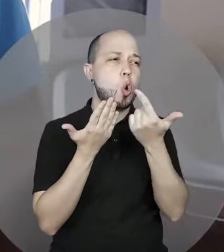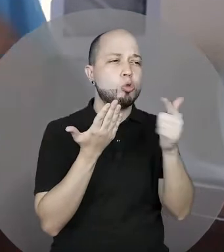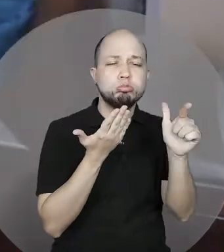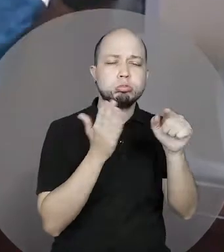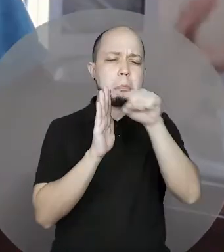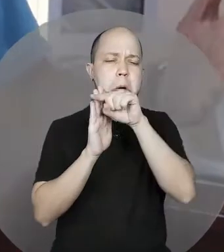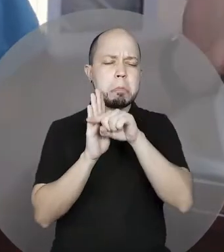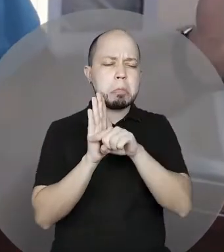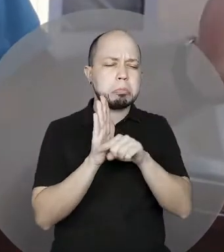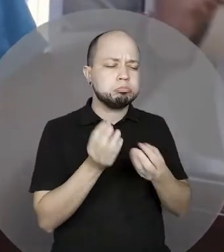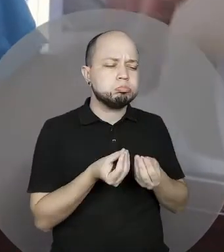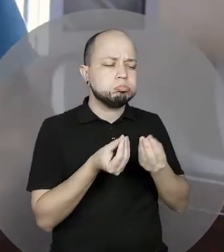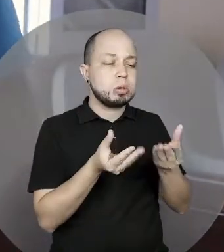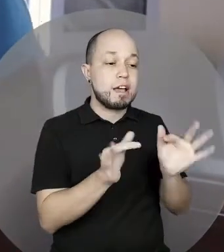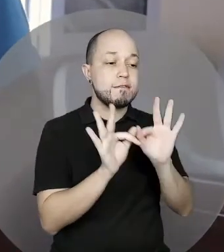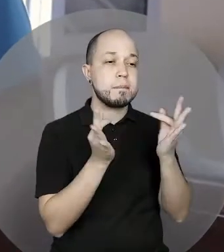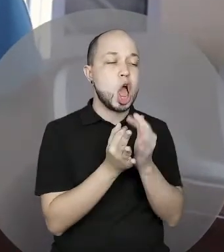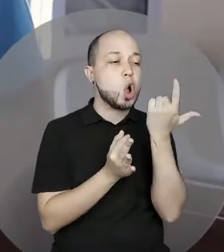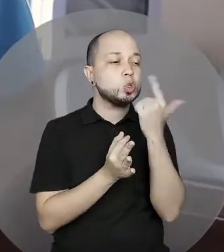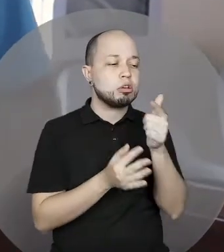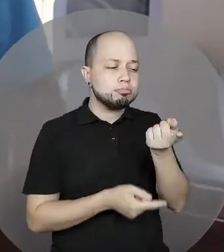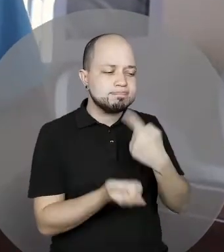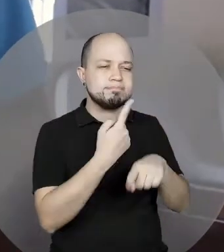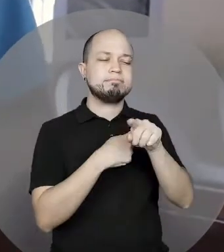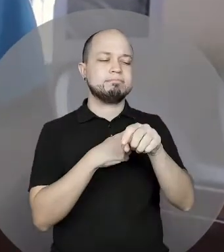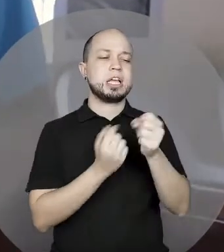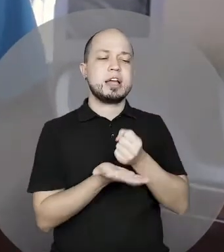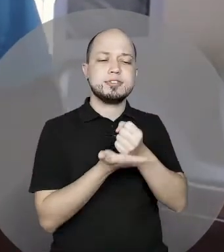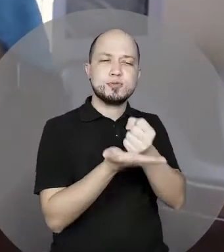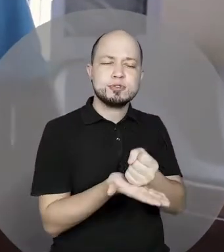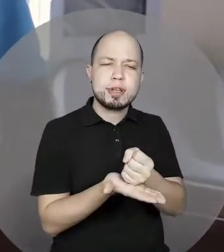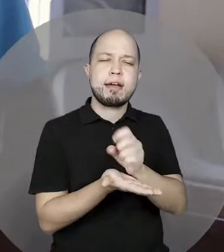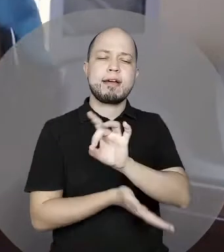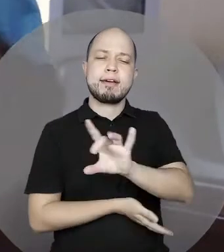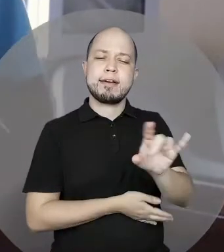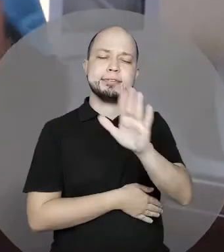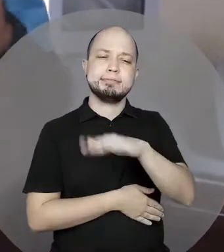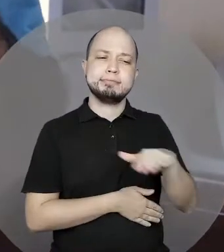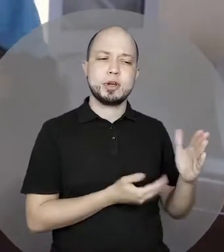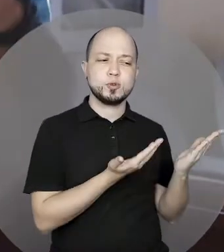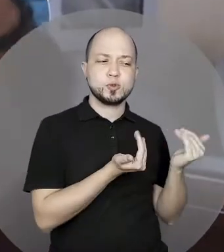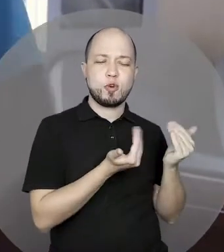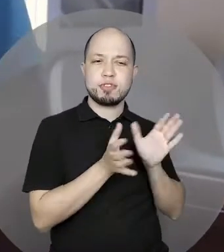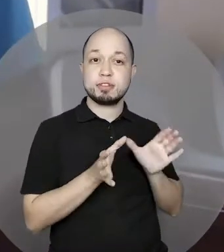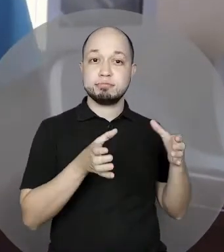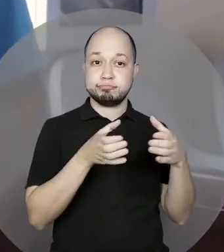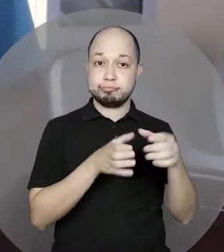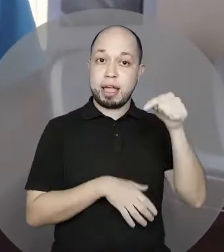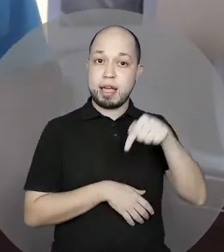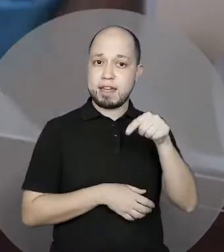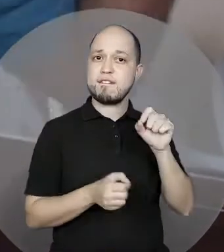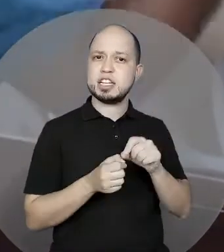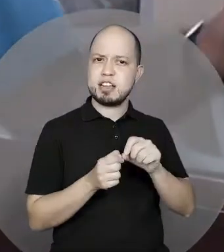reerguer e assim ajudar a cada criança e adolescente da comunidade. Nós estamos aqui fazendo a diferença dentro do